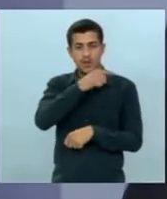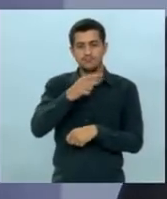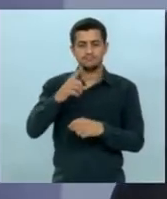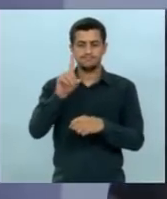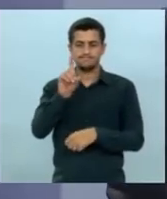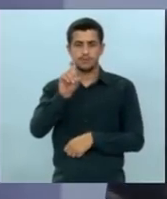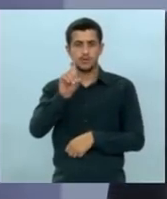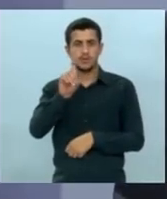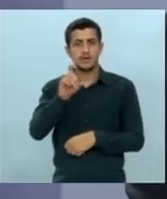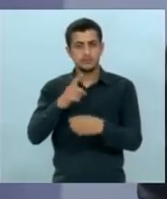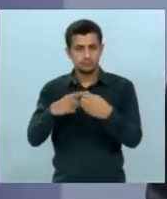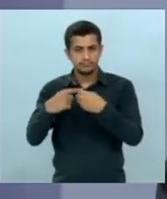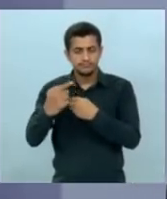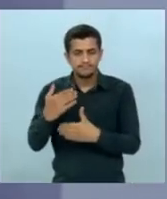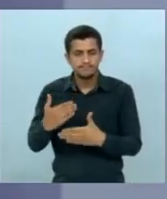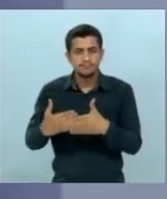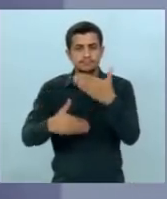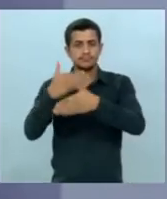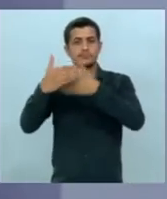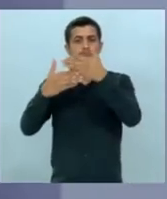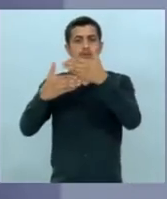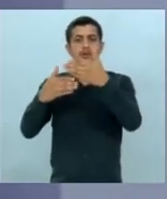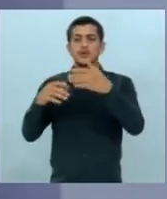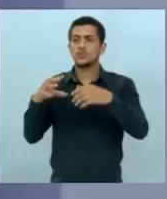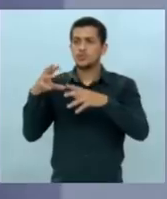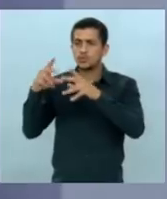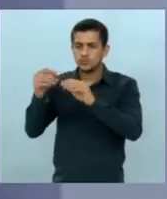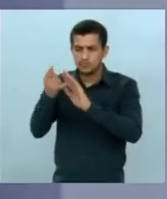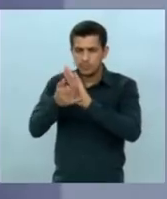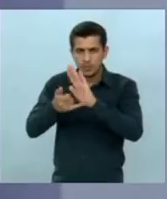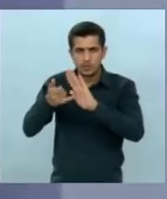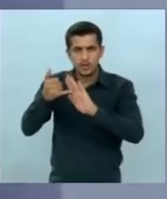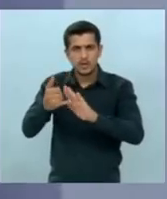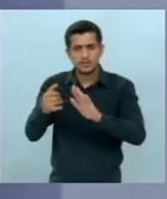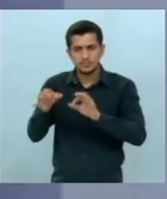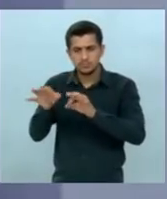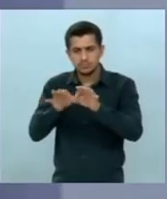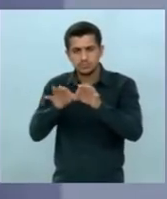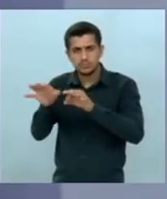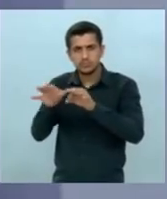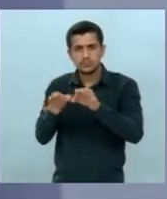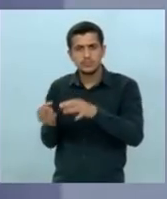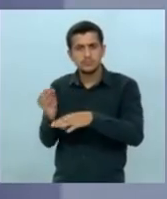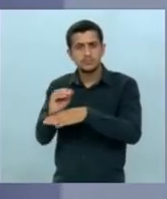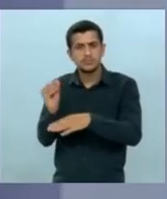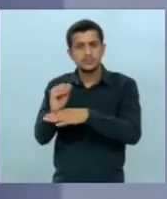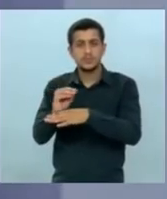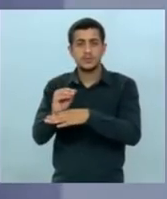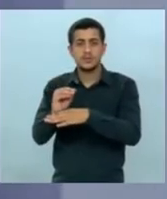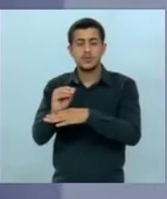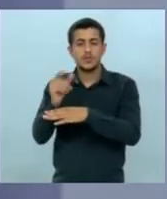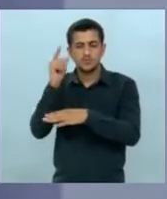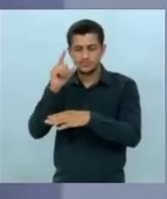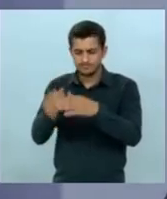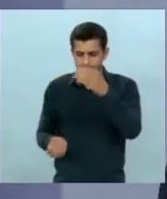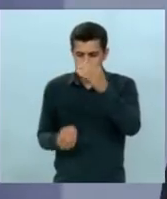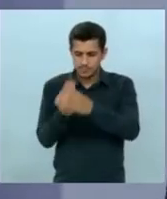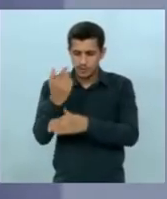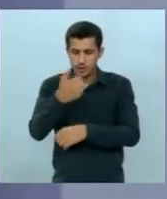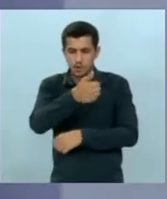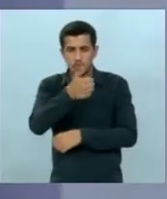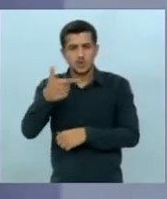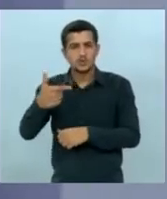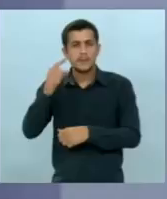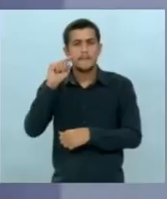isso tudo com um programa de incentivos dos mais modernos do país nós geramos mais de 12.500 empregos